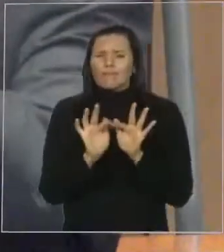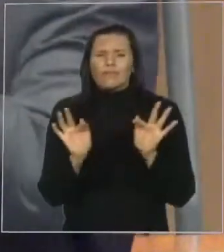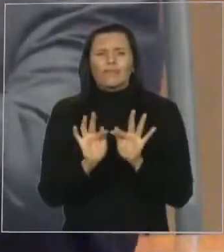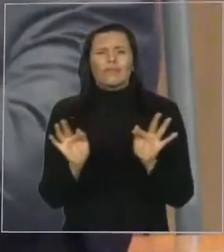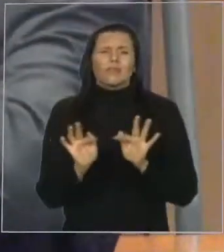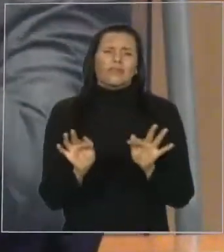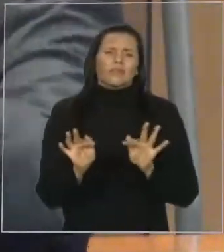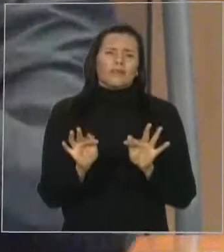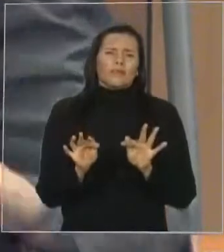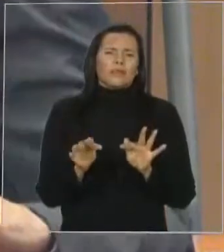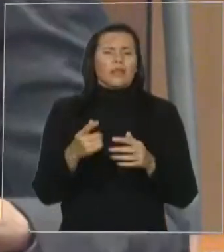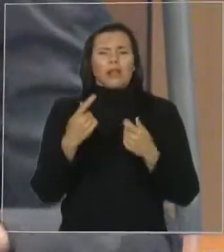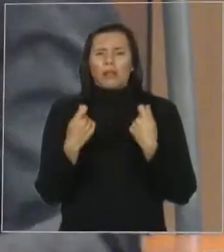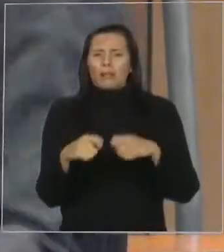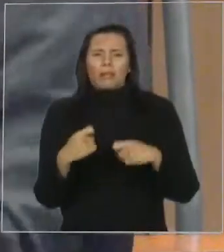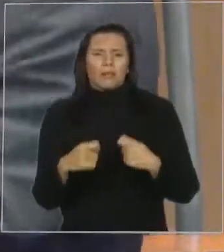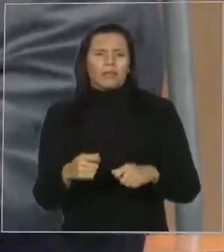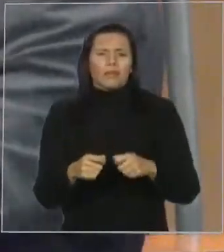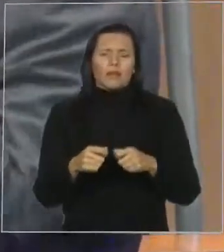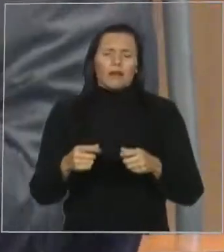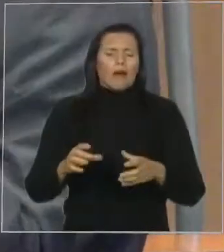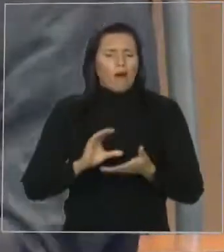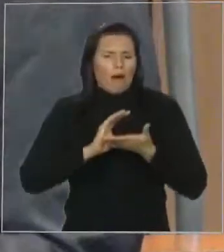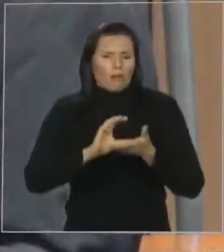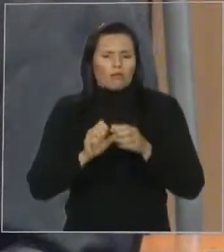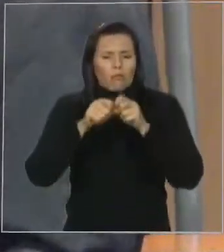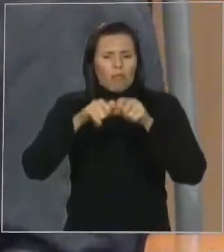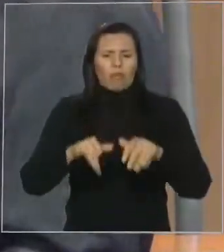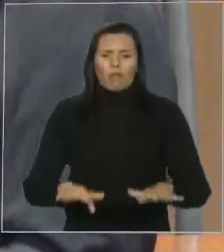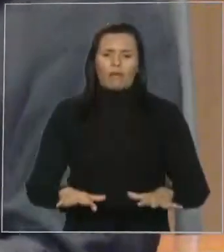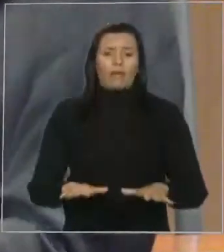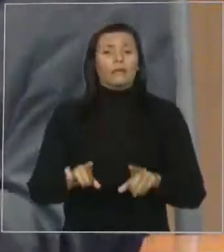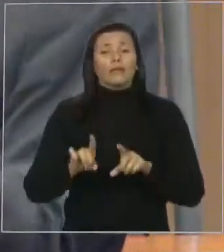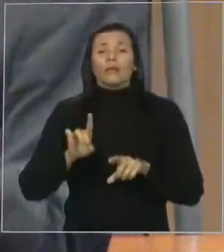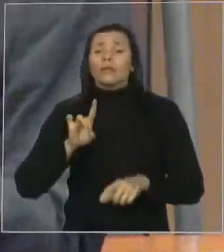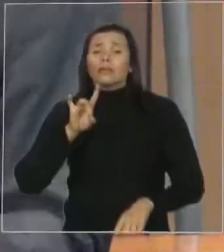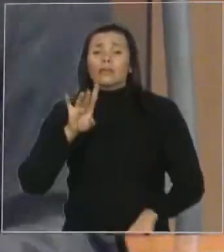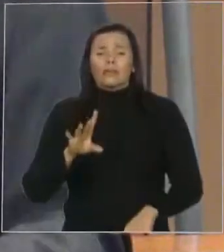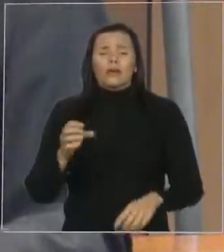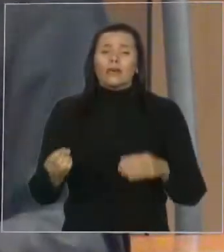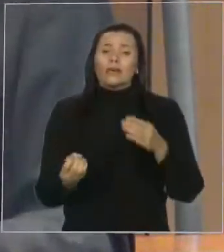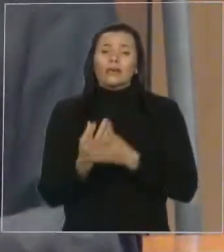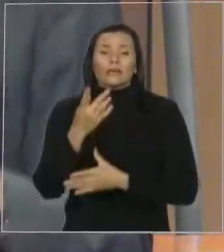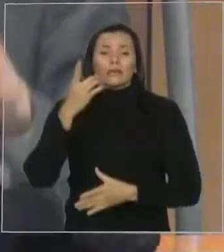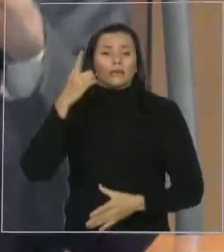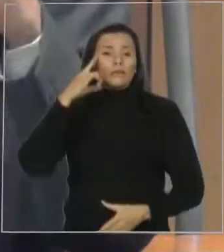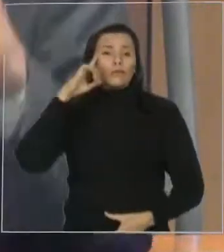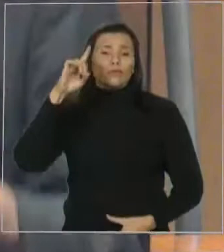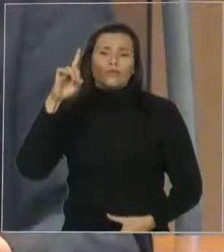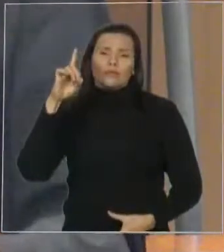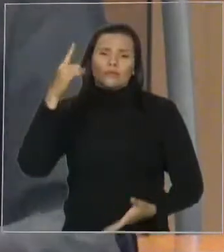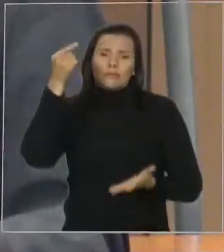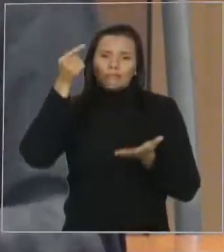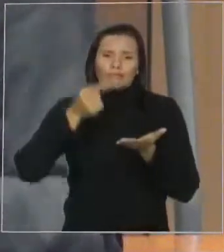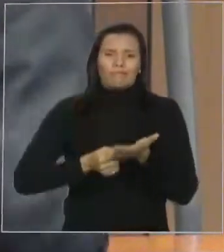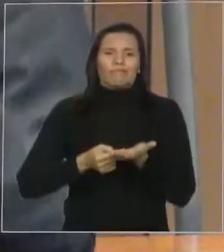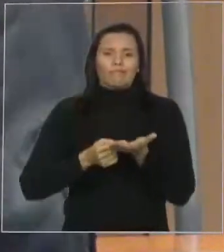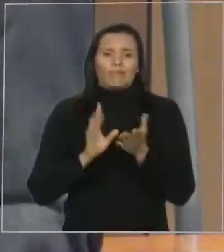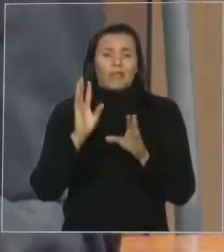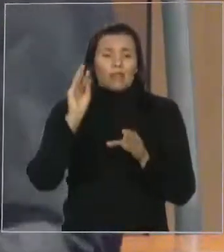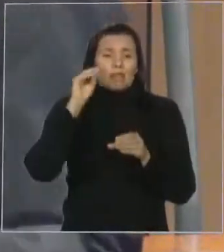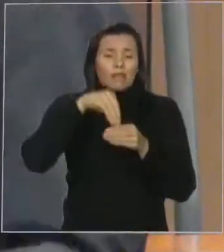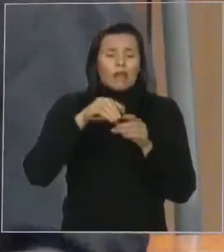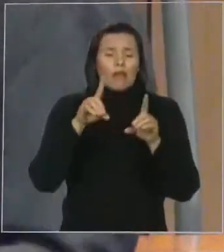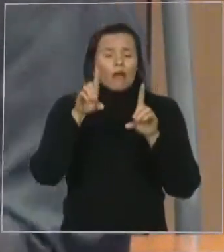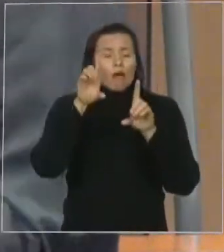não tem despesa alguma. Apenas crie uma data que reverencie este levante, que